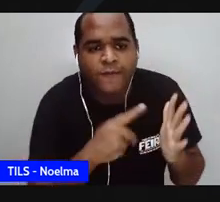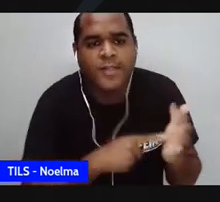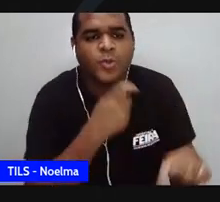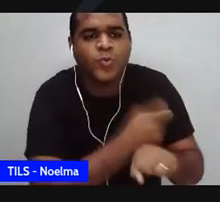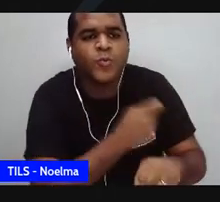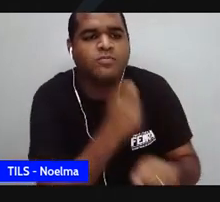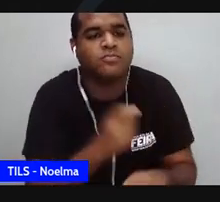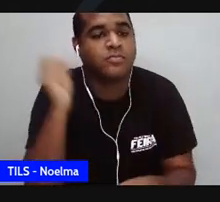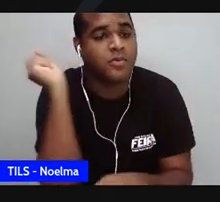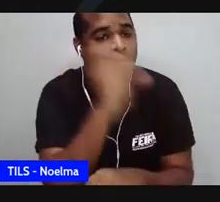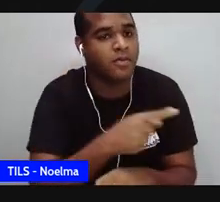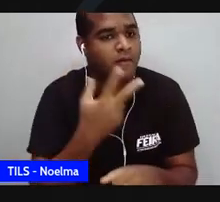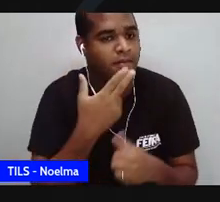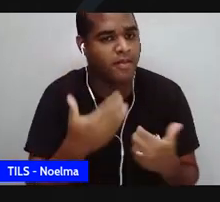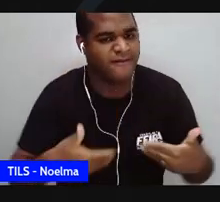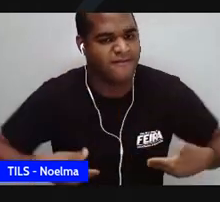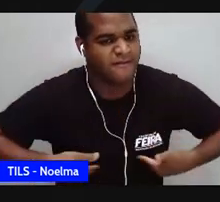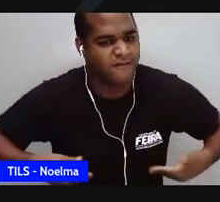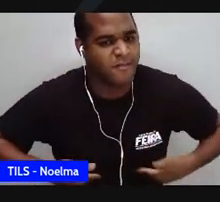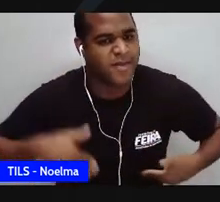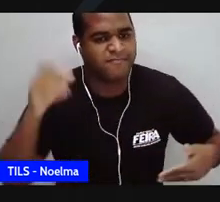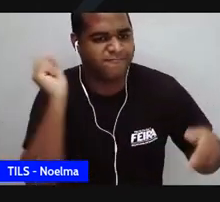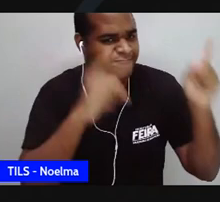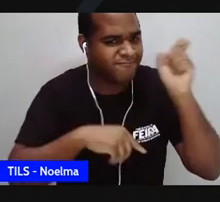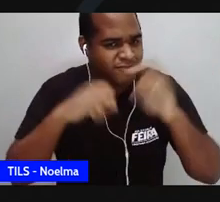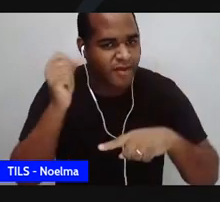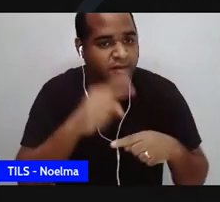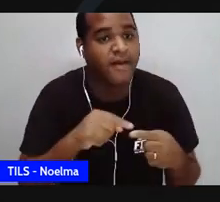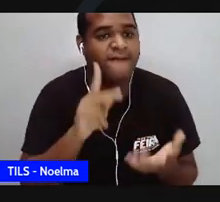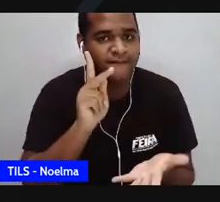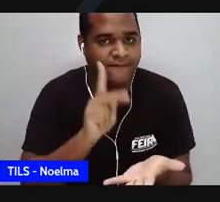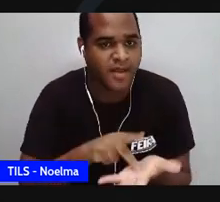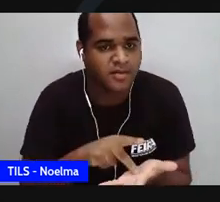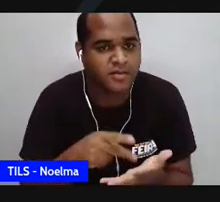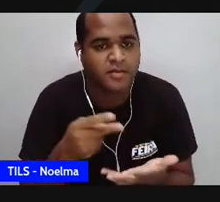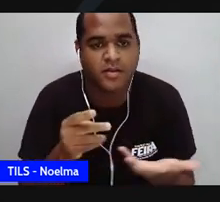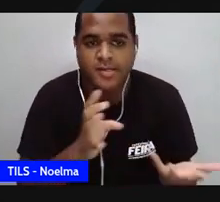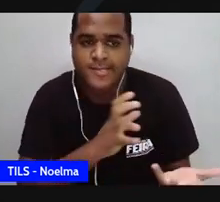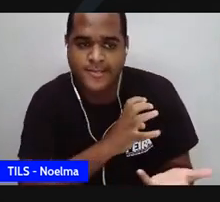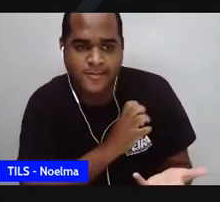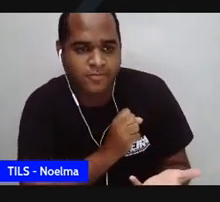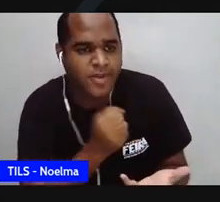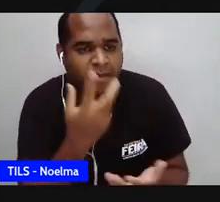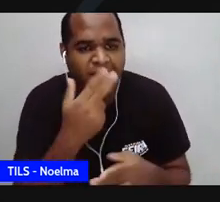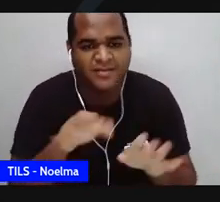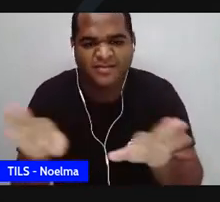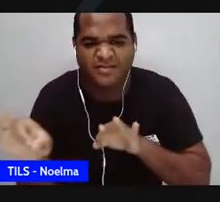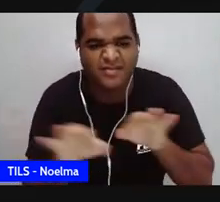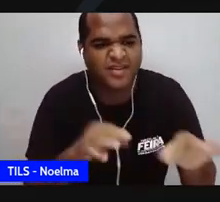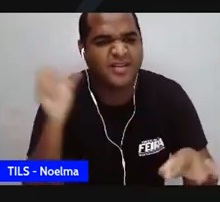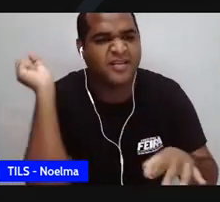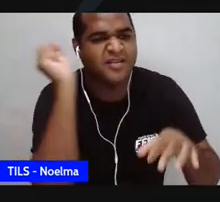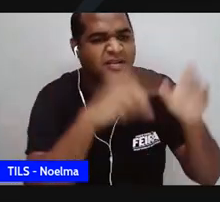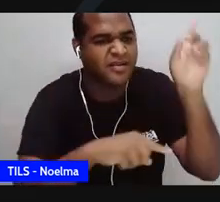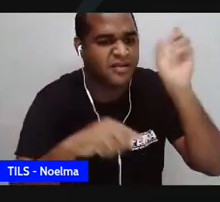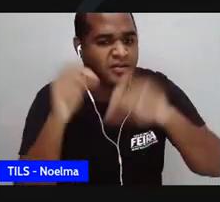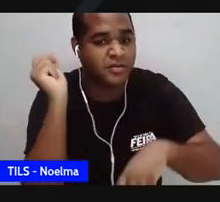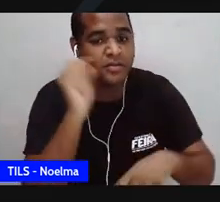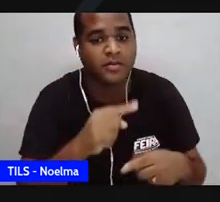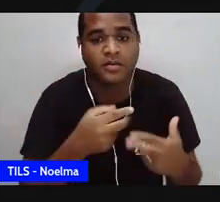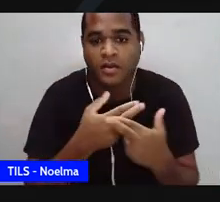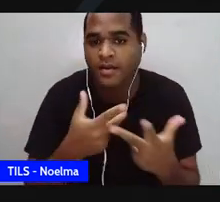difícil, de muita fome, de muita dificuldade mesmo, né? De amores mal retorquidos e tal, mas a